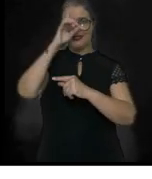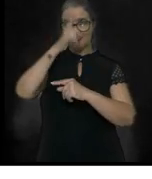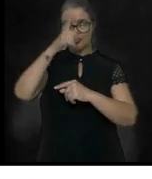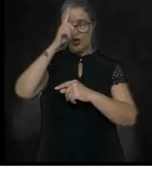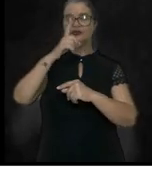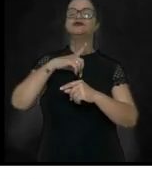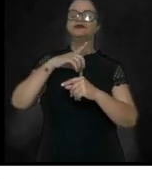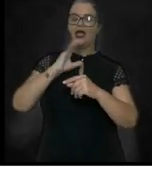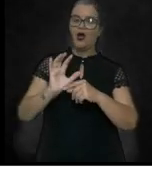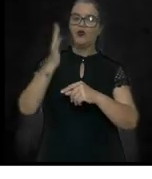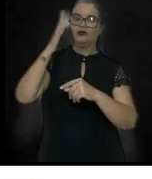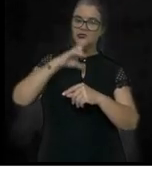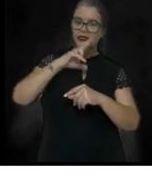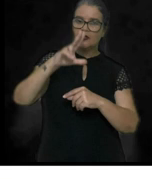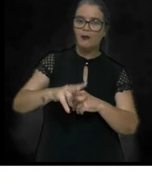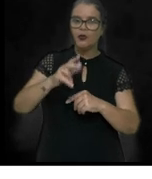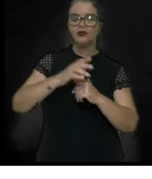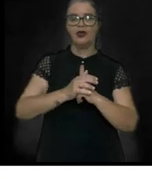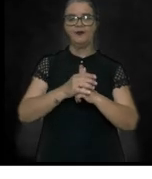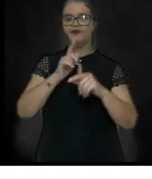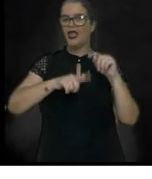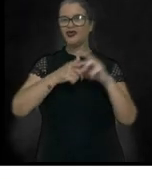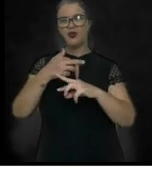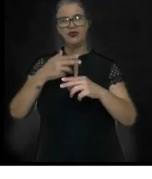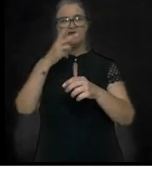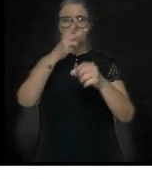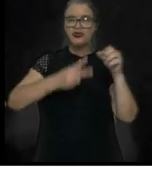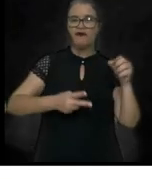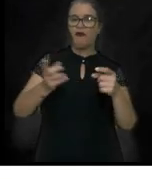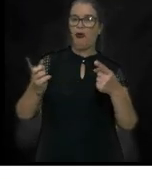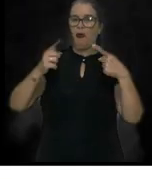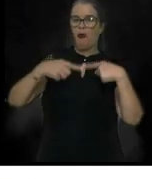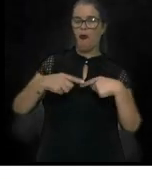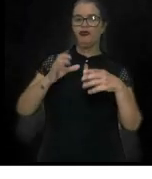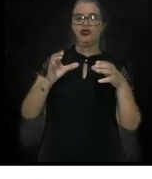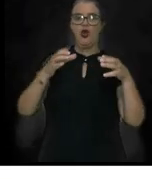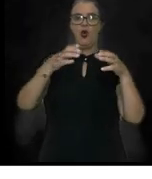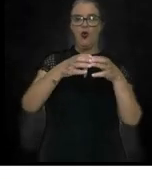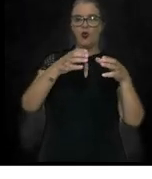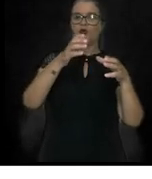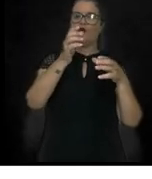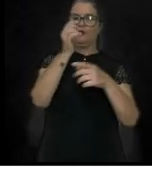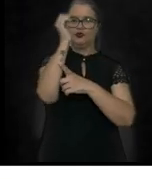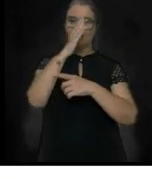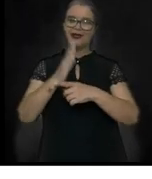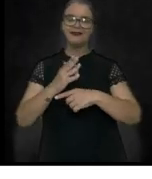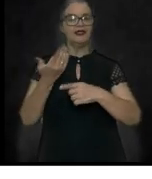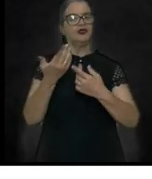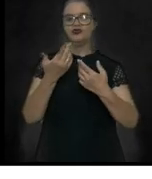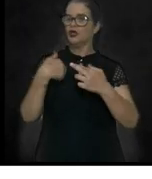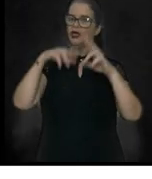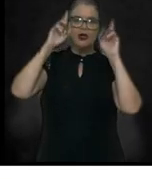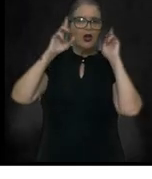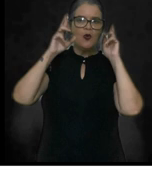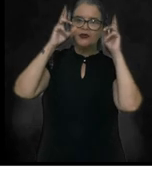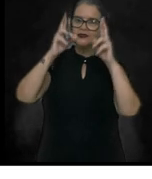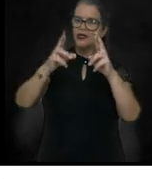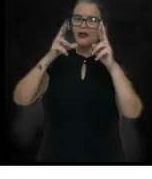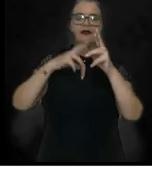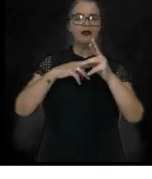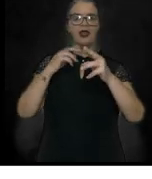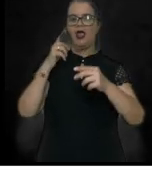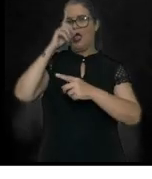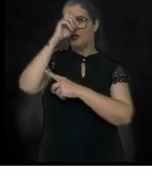as punições violentas contra os colonos brasileiros que não seguiam as determinações de Portugal